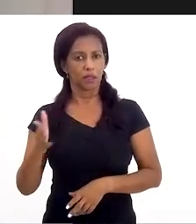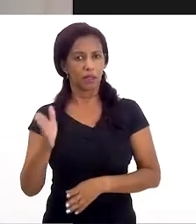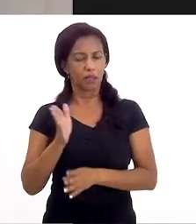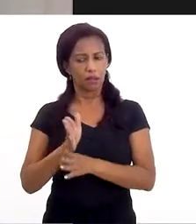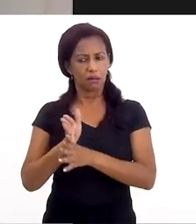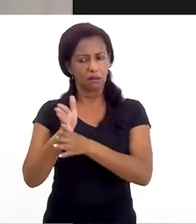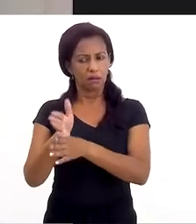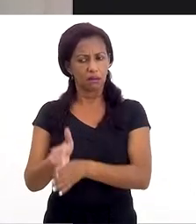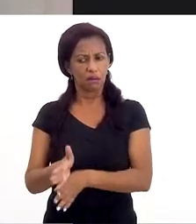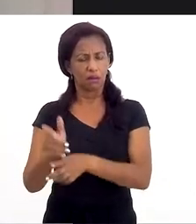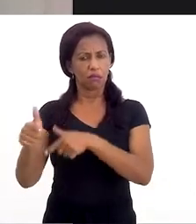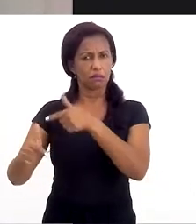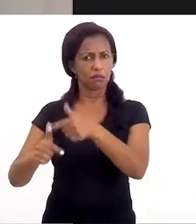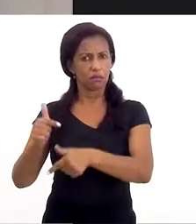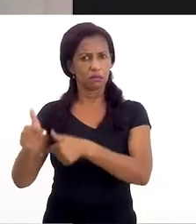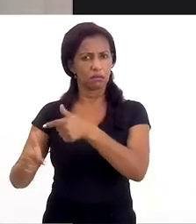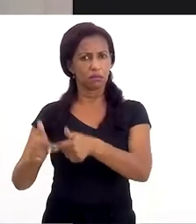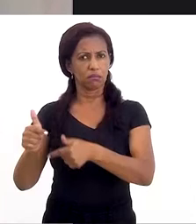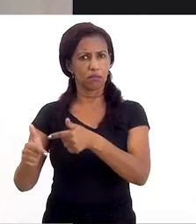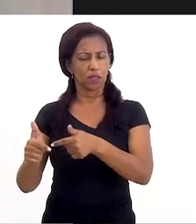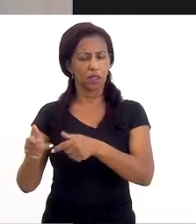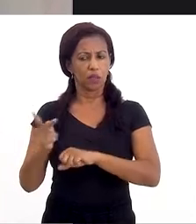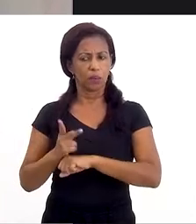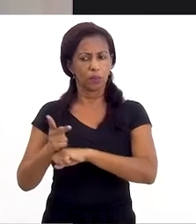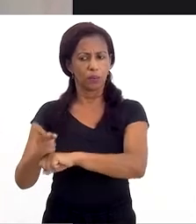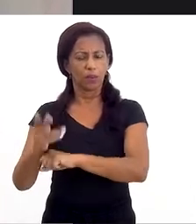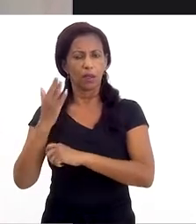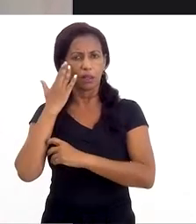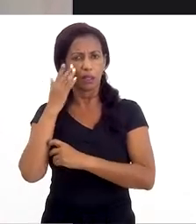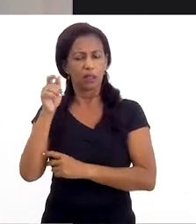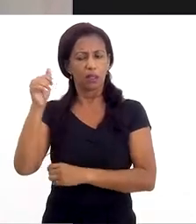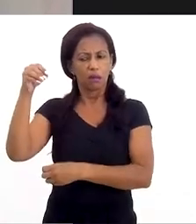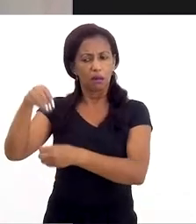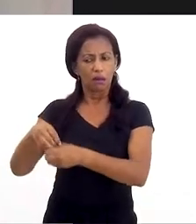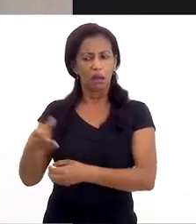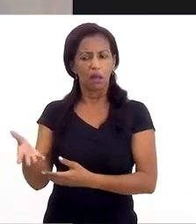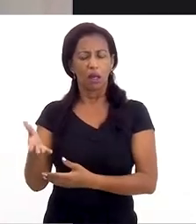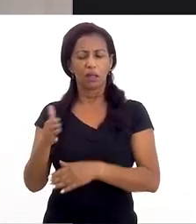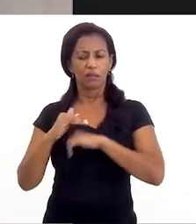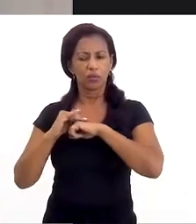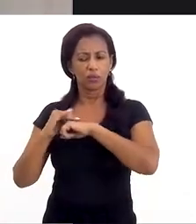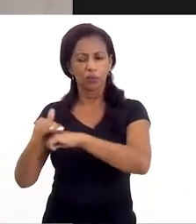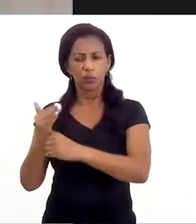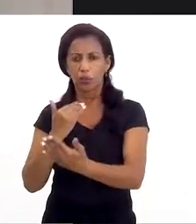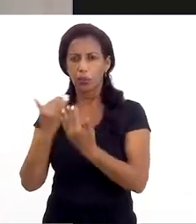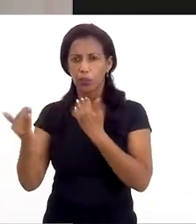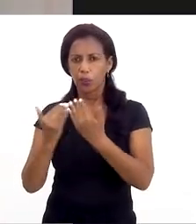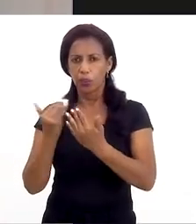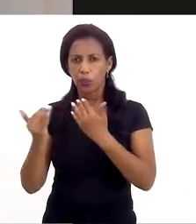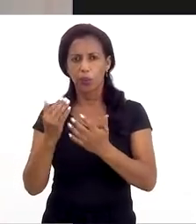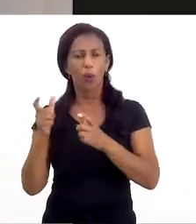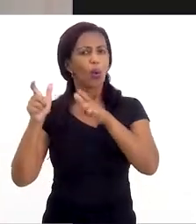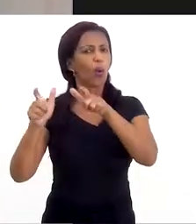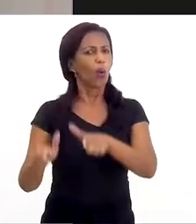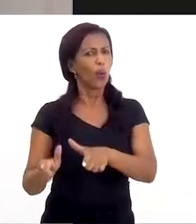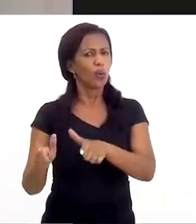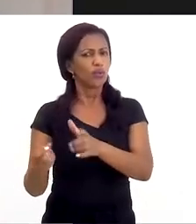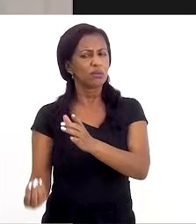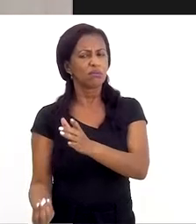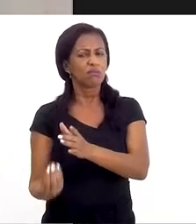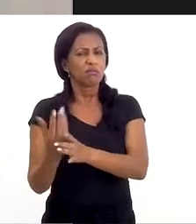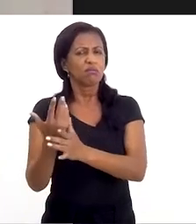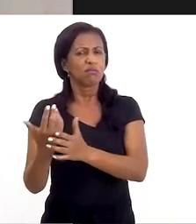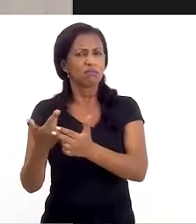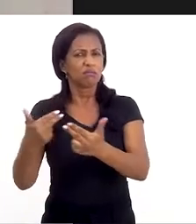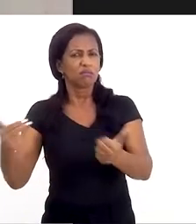né, ali um trabalho de buscar entender nessa criança através de uma conversa, de onde está